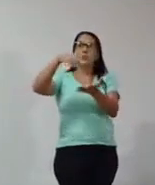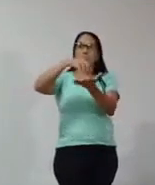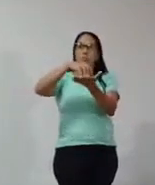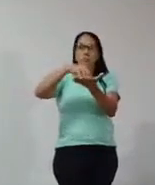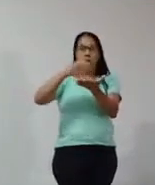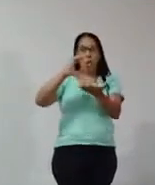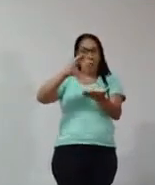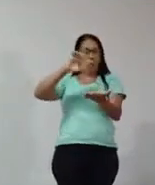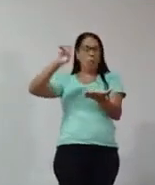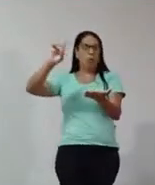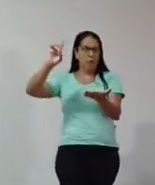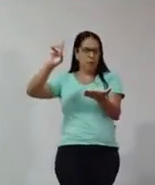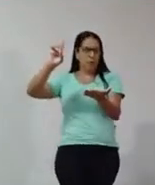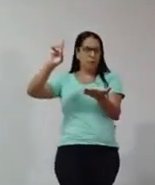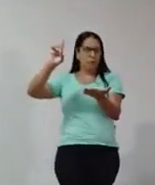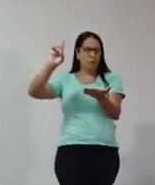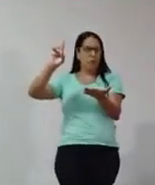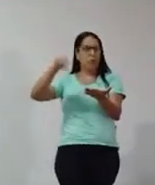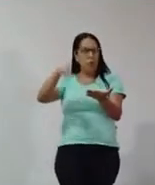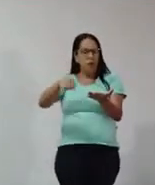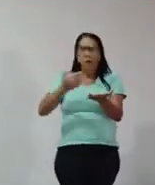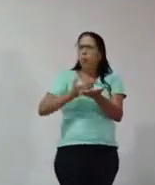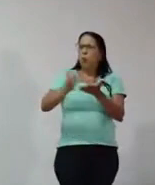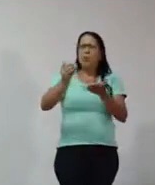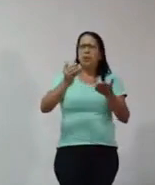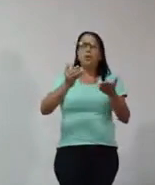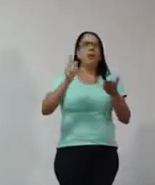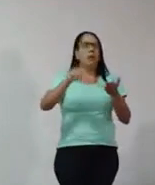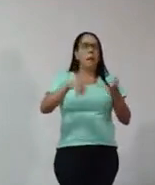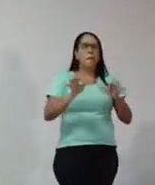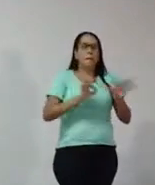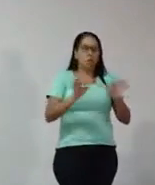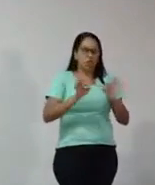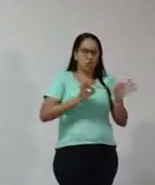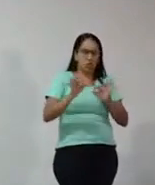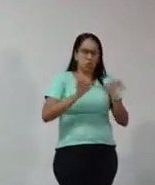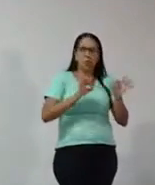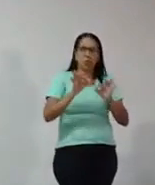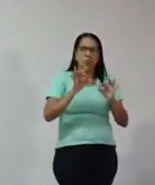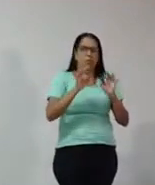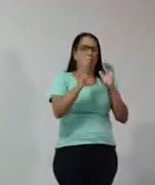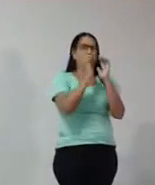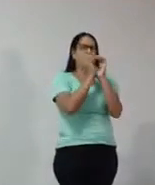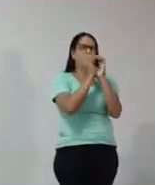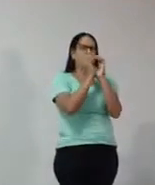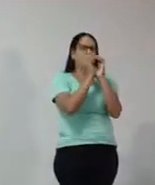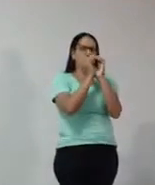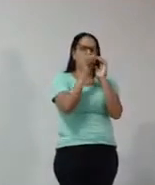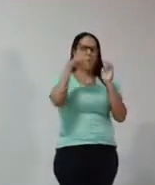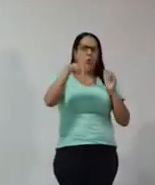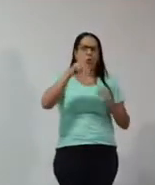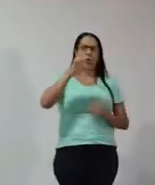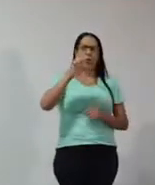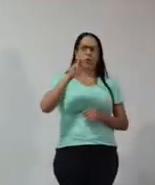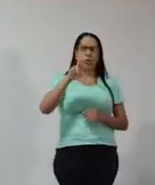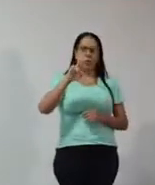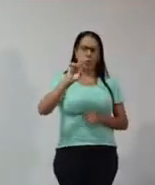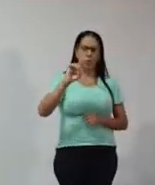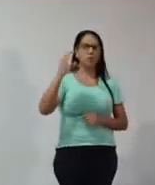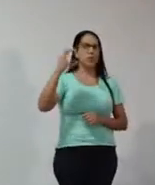coordenei e teve início esse projeto de arte e neurociência, que é um projeto de extensão.